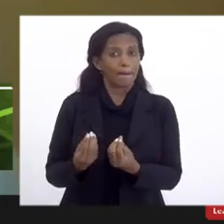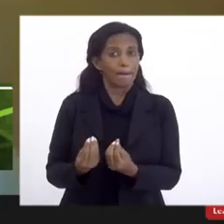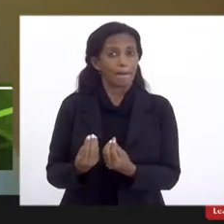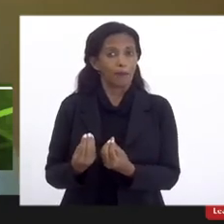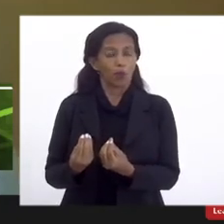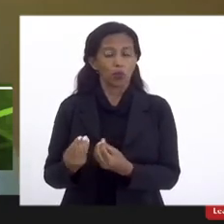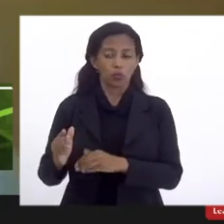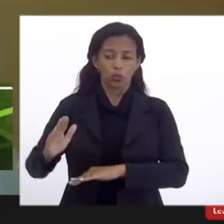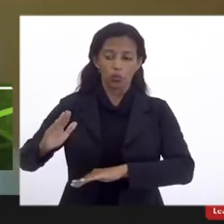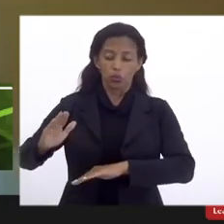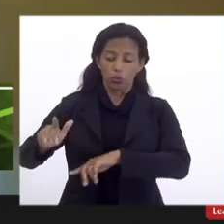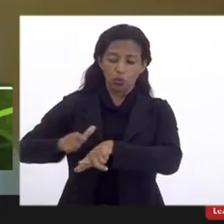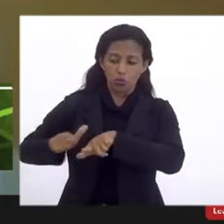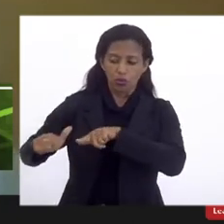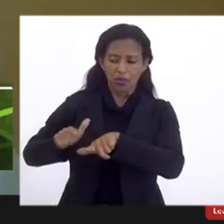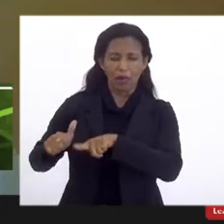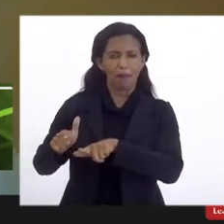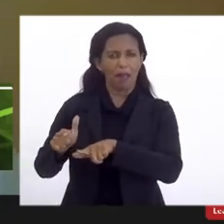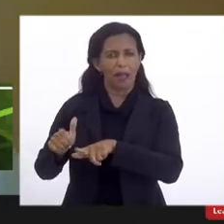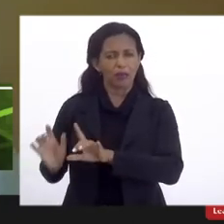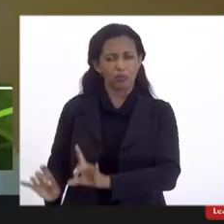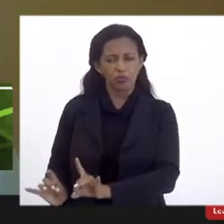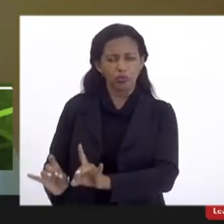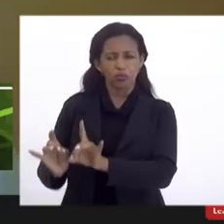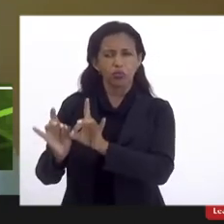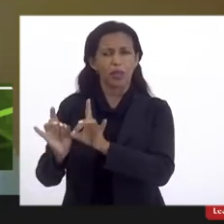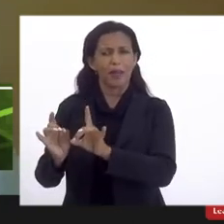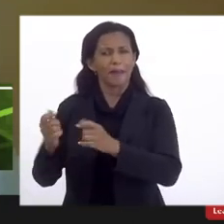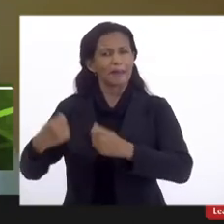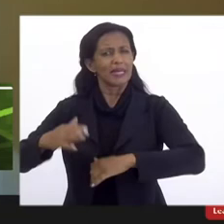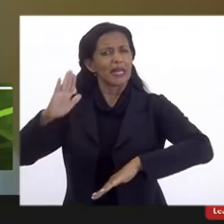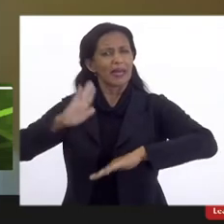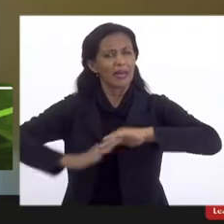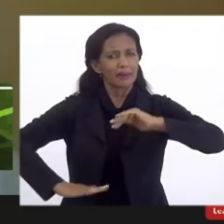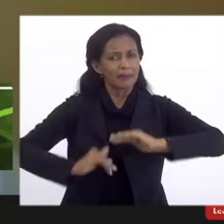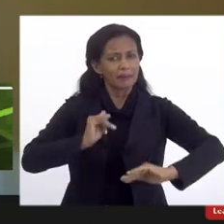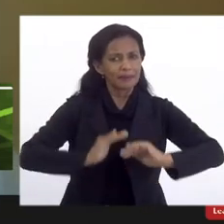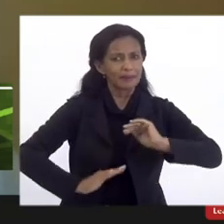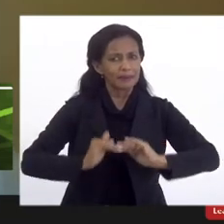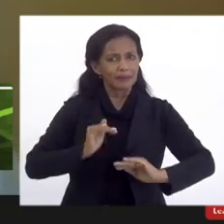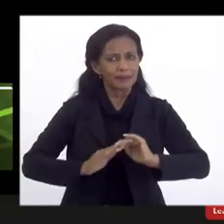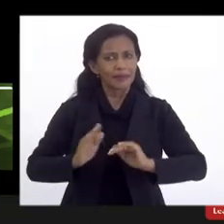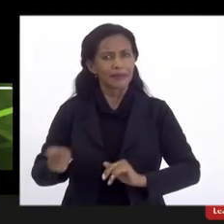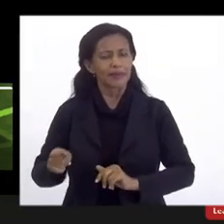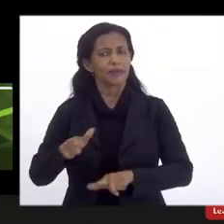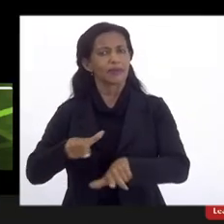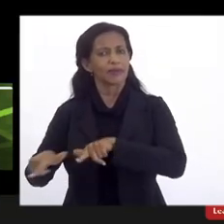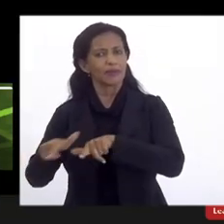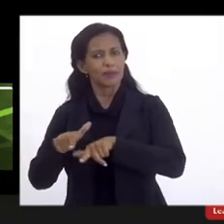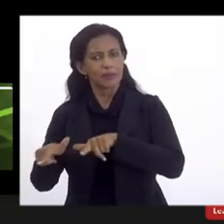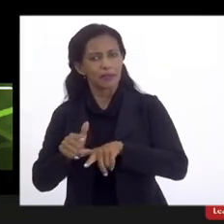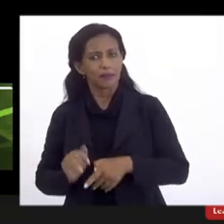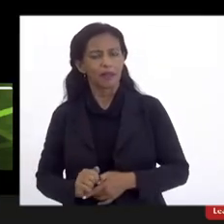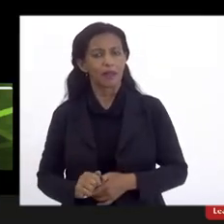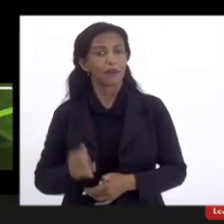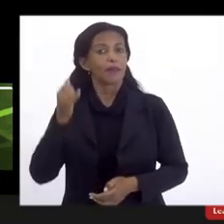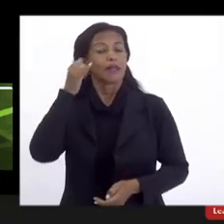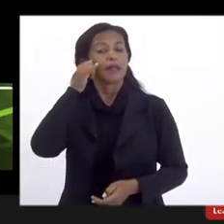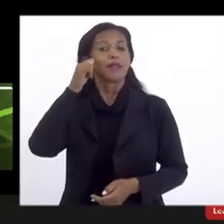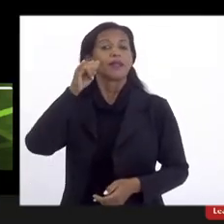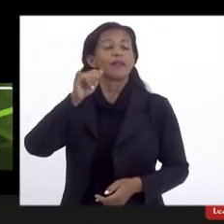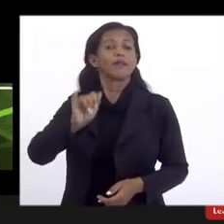de obra especializada, precisa muito de capacitação dessa mão de obra para evitar